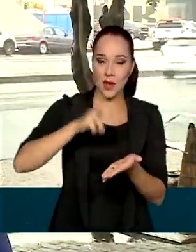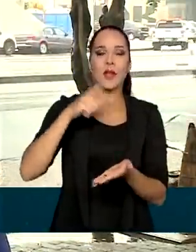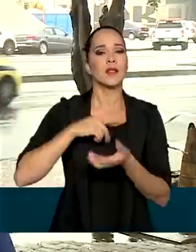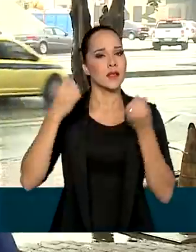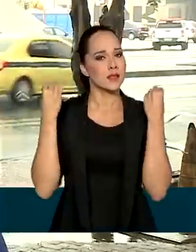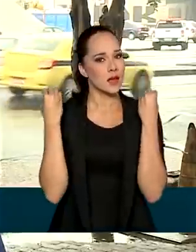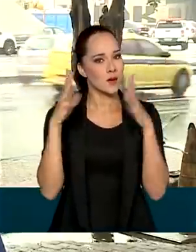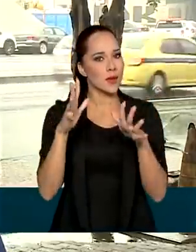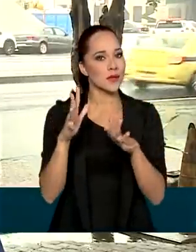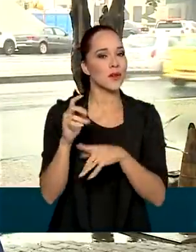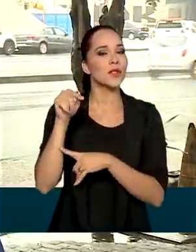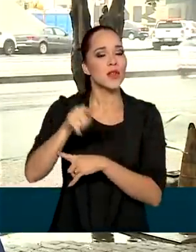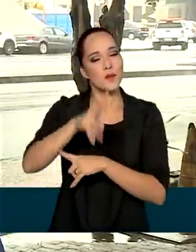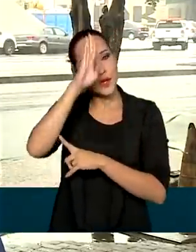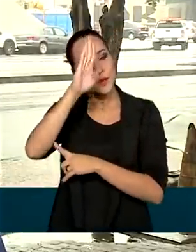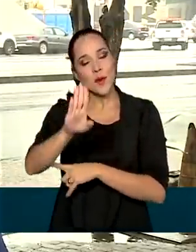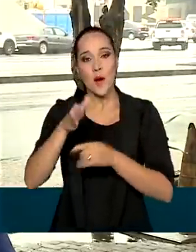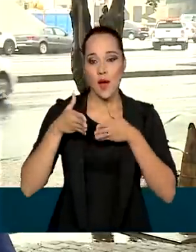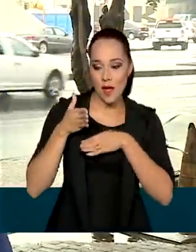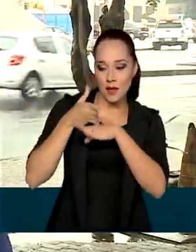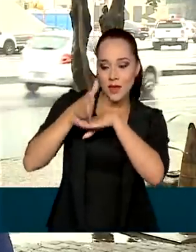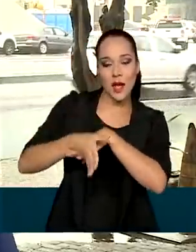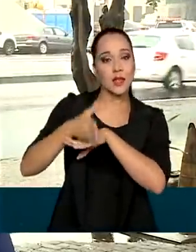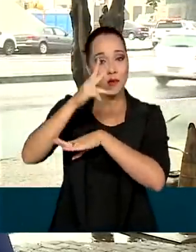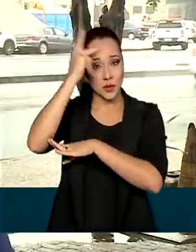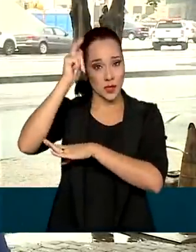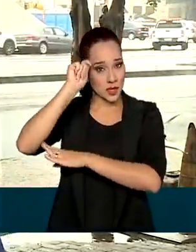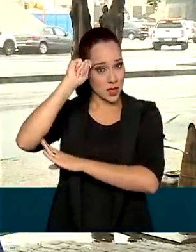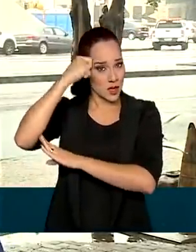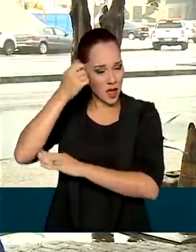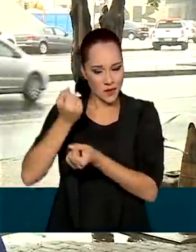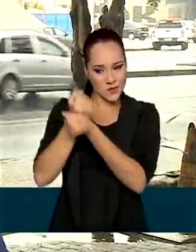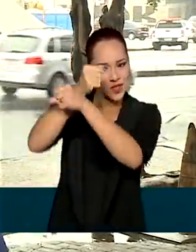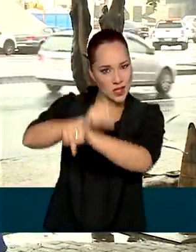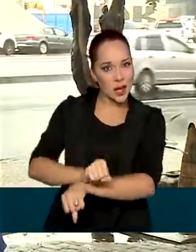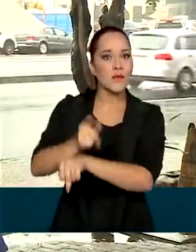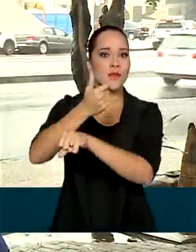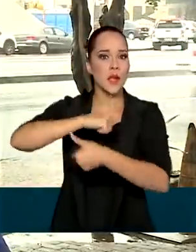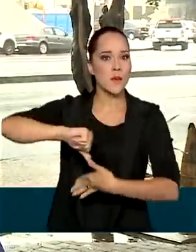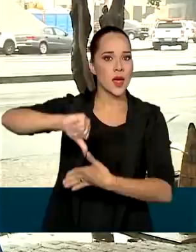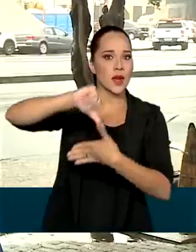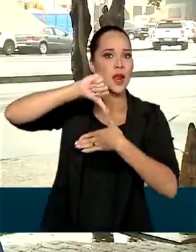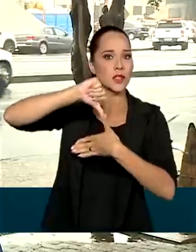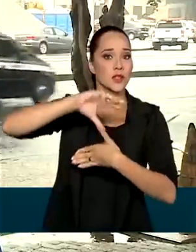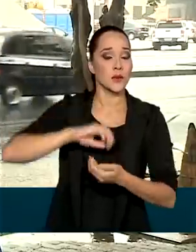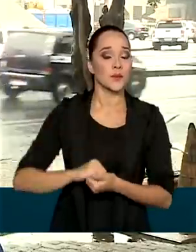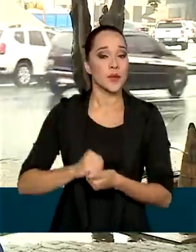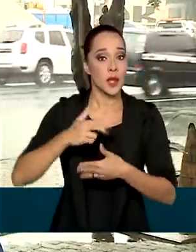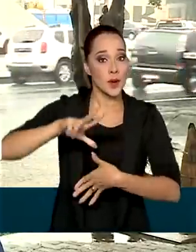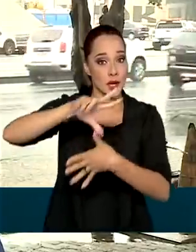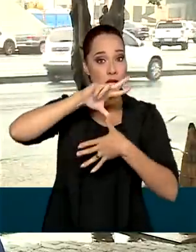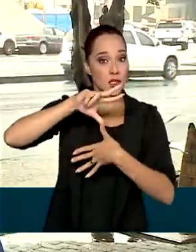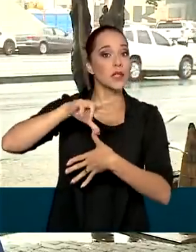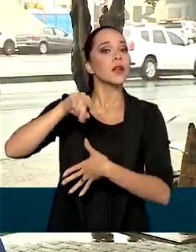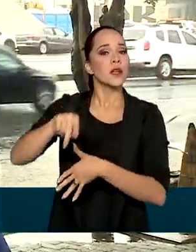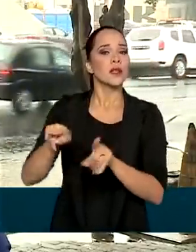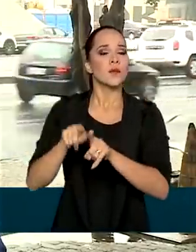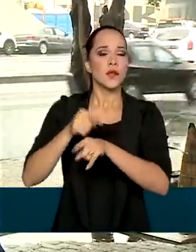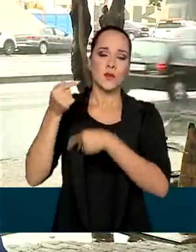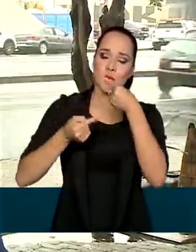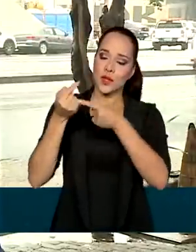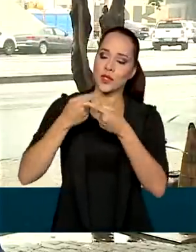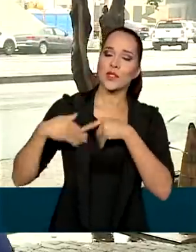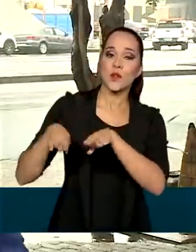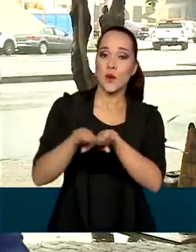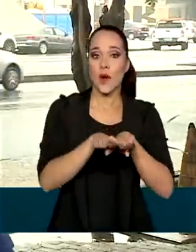caso do Valongo, o principal ponto de entrada de negros feitos escravos na América Latina. O secretário nacional de Promoção de Políticas da